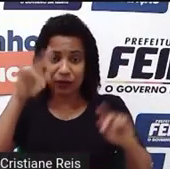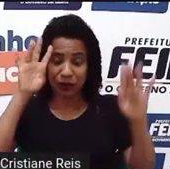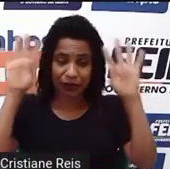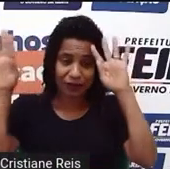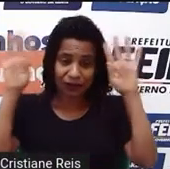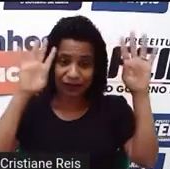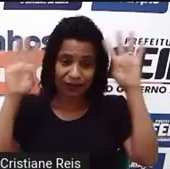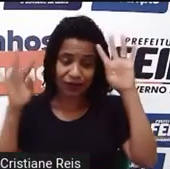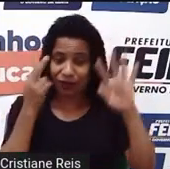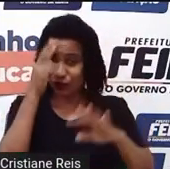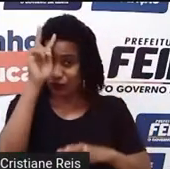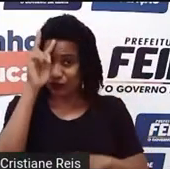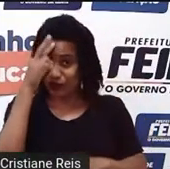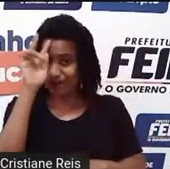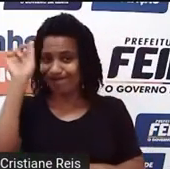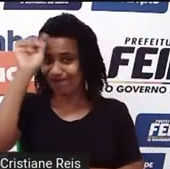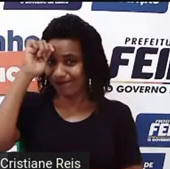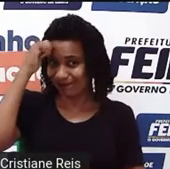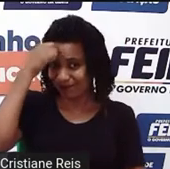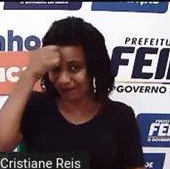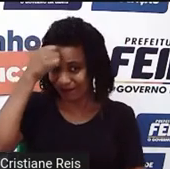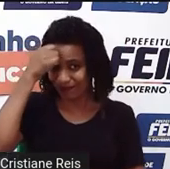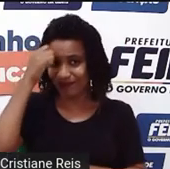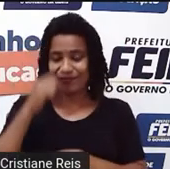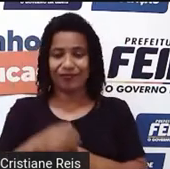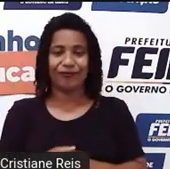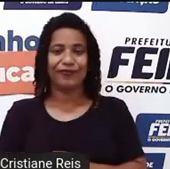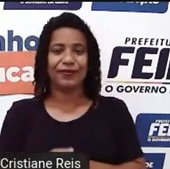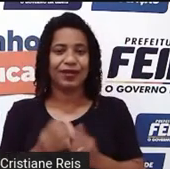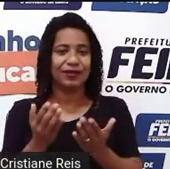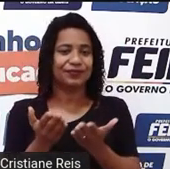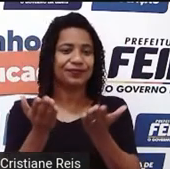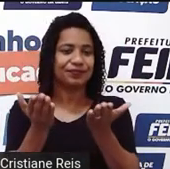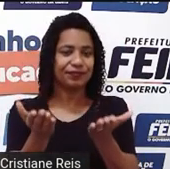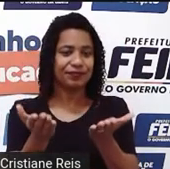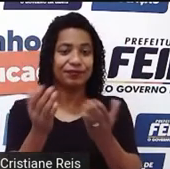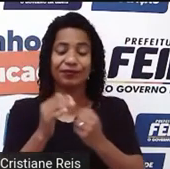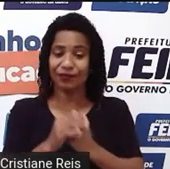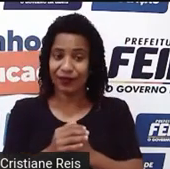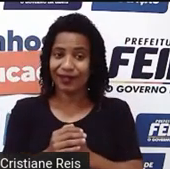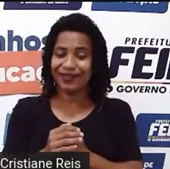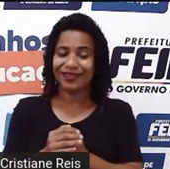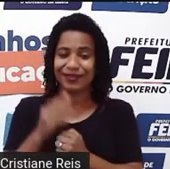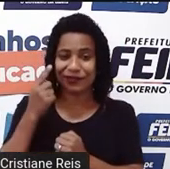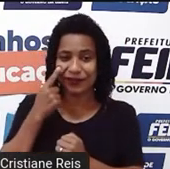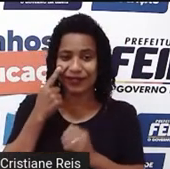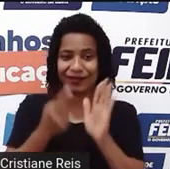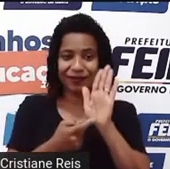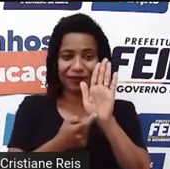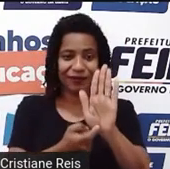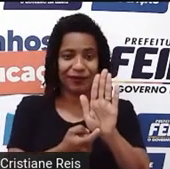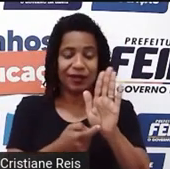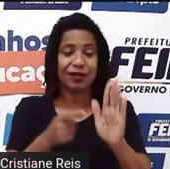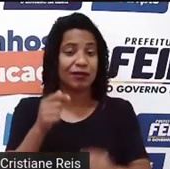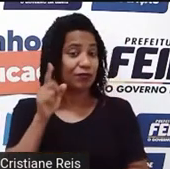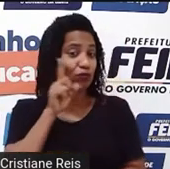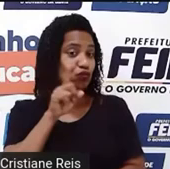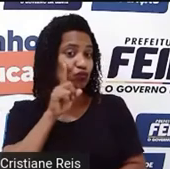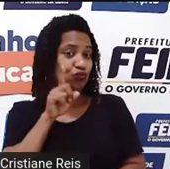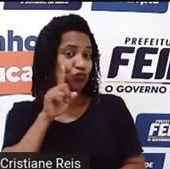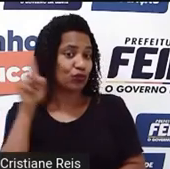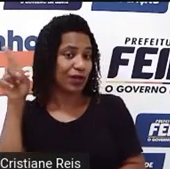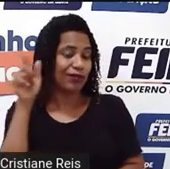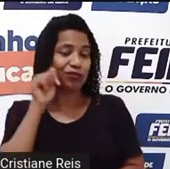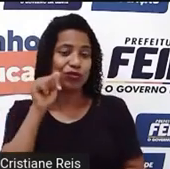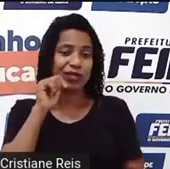nossa história. E termino trazendo mais uma pessoa de destaque nos Estados Unidos, que é a Michelle Obama. E ela